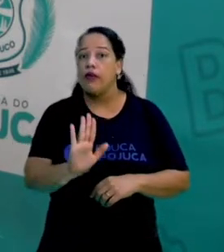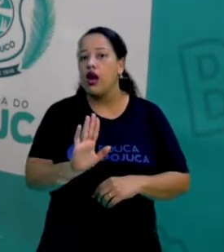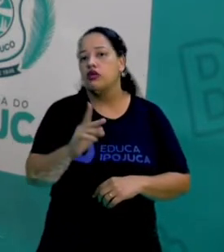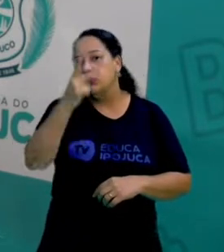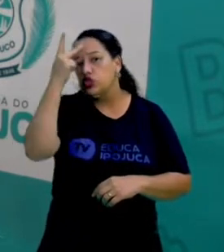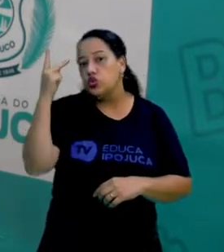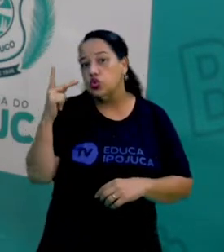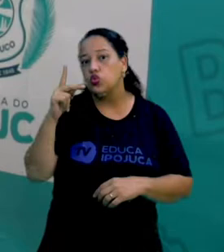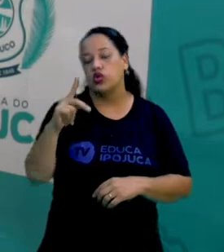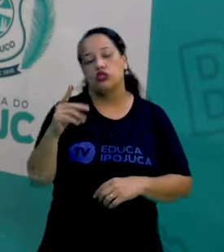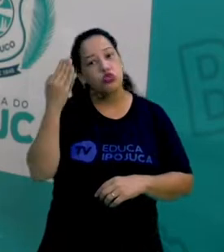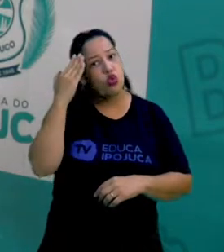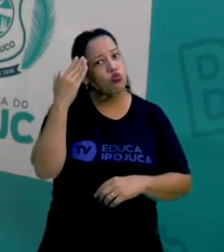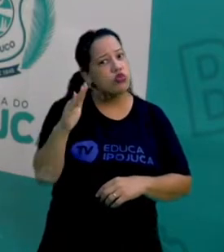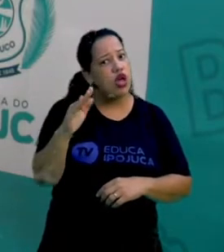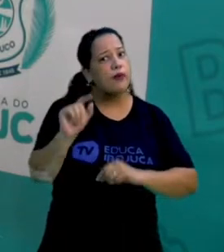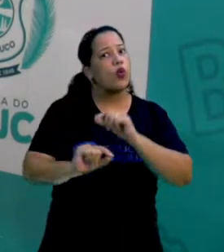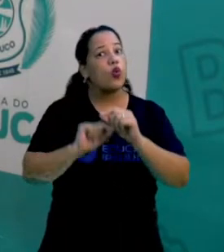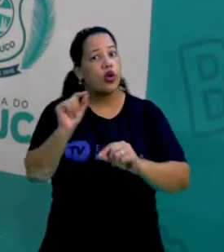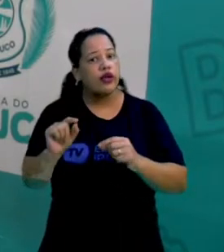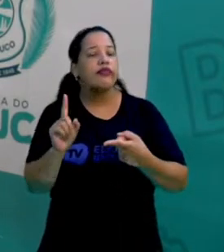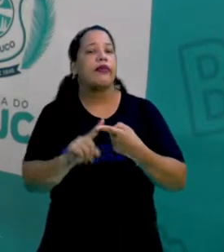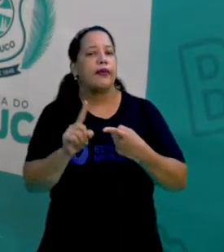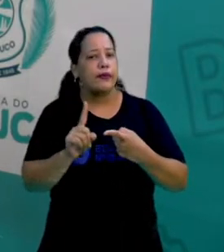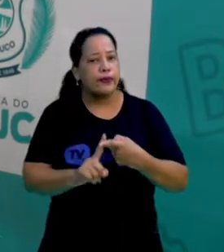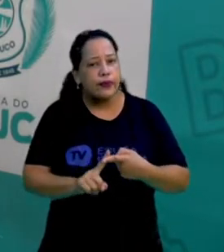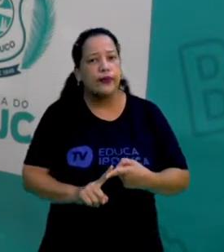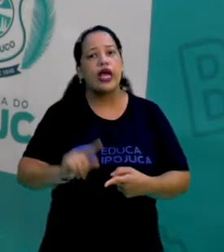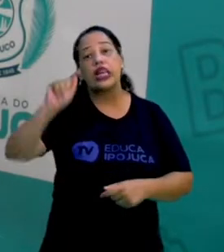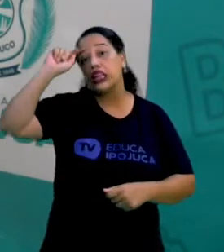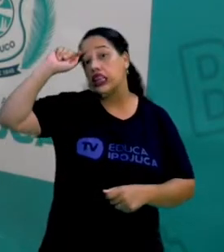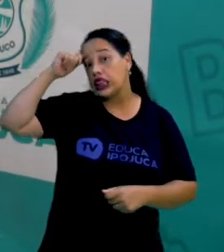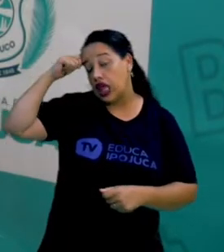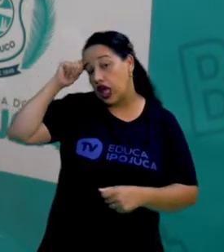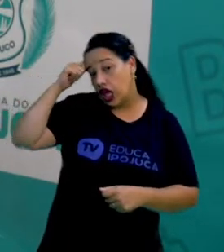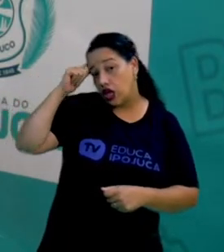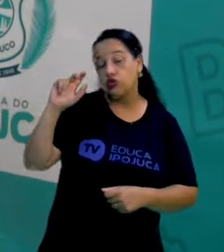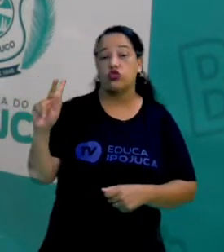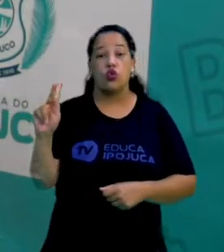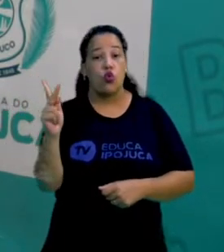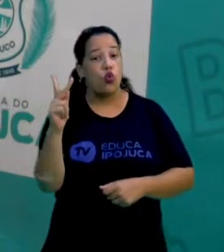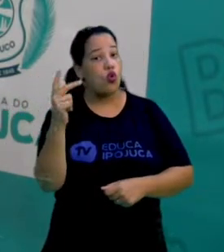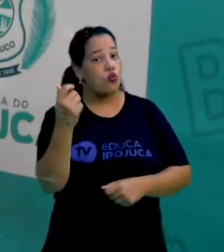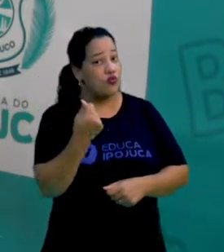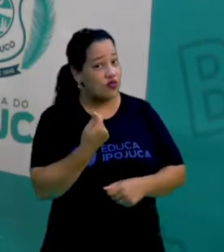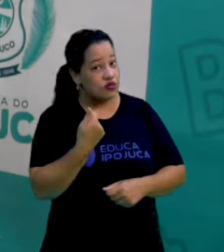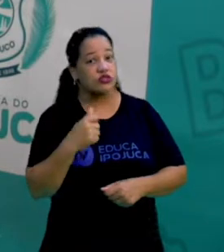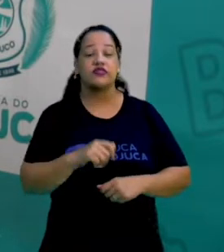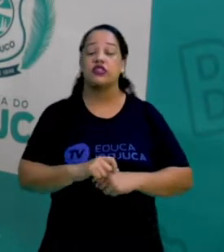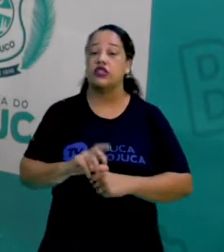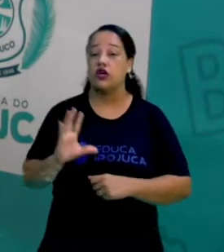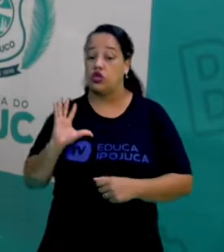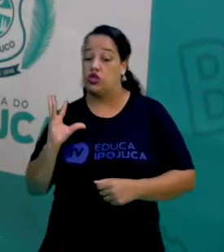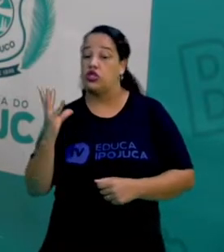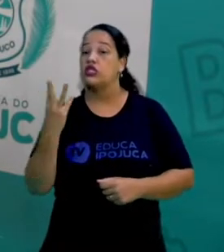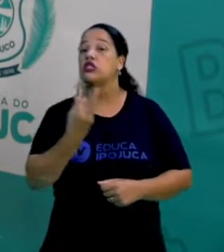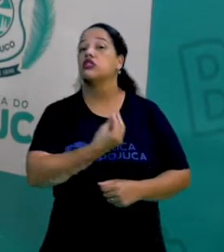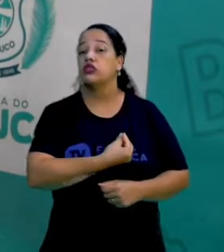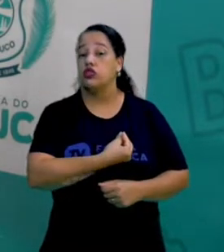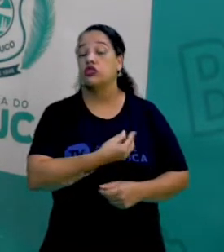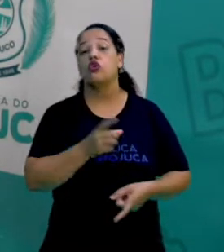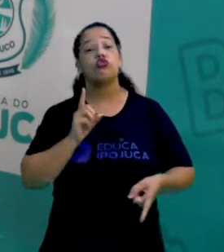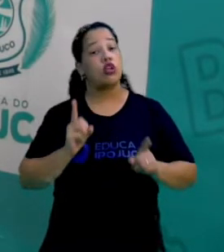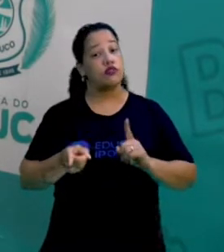sabe que os negros, os homoafetivos, os transexuais, os